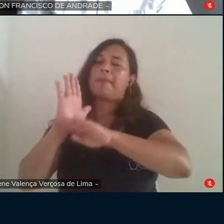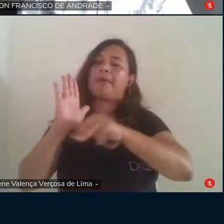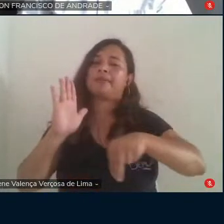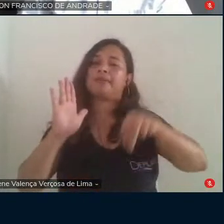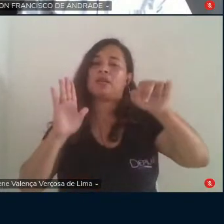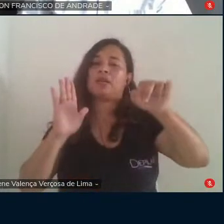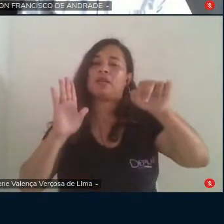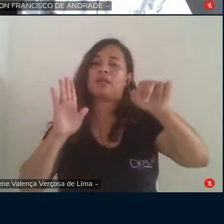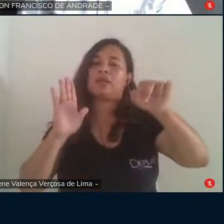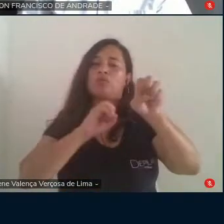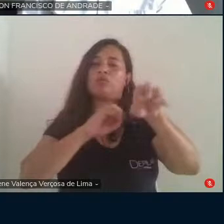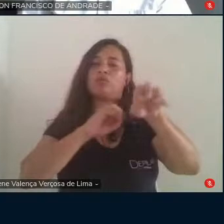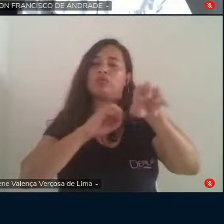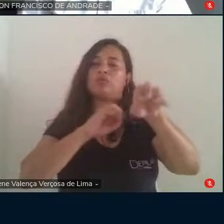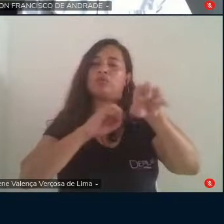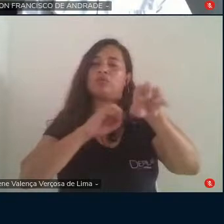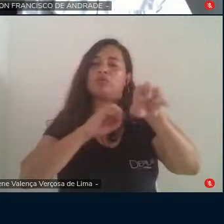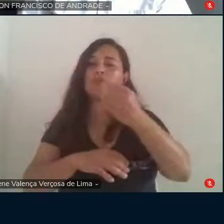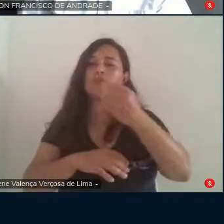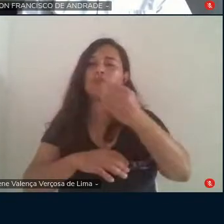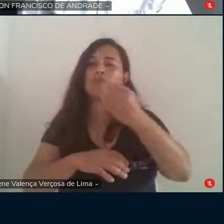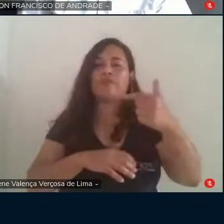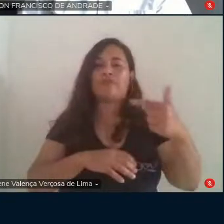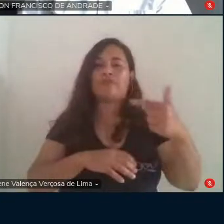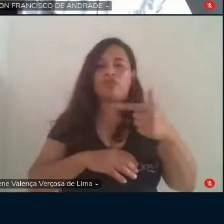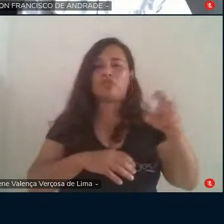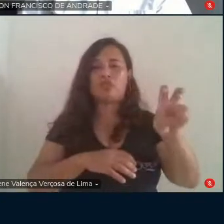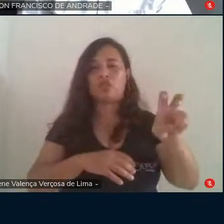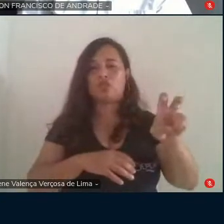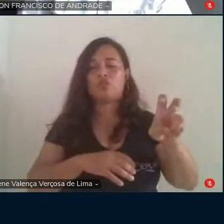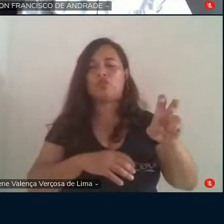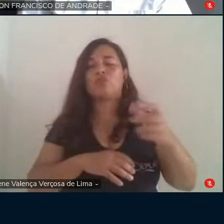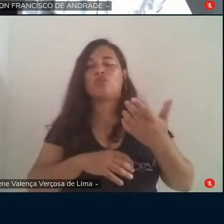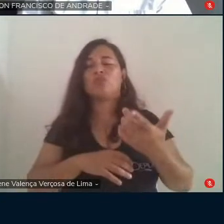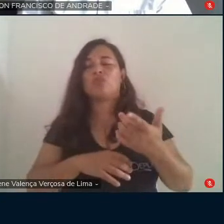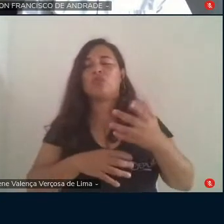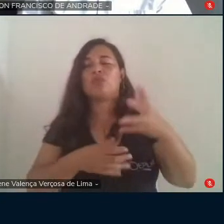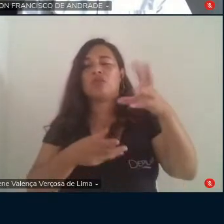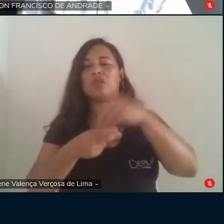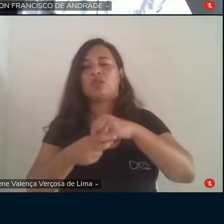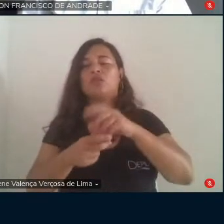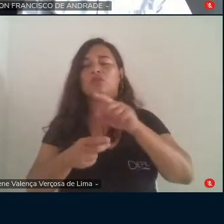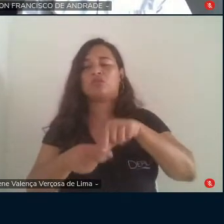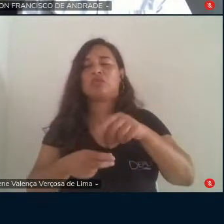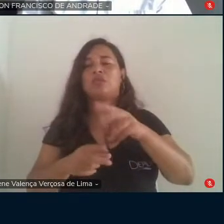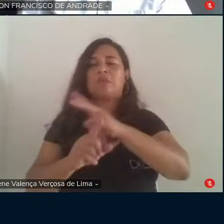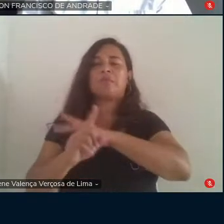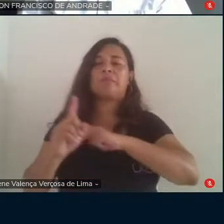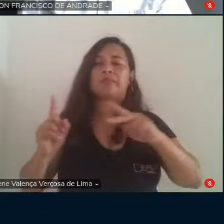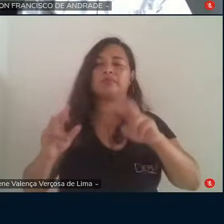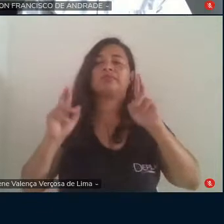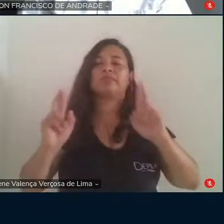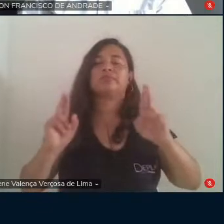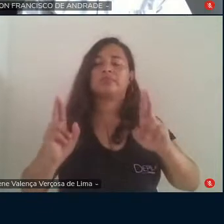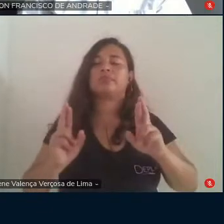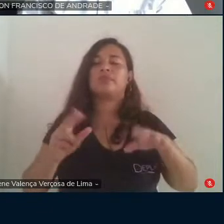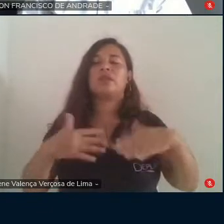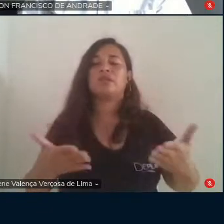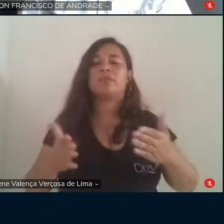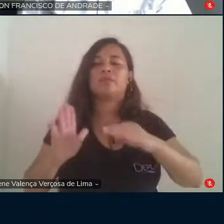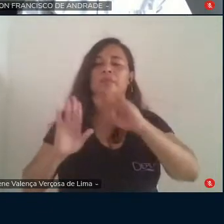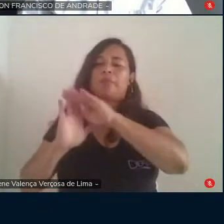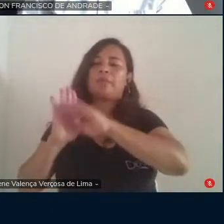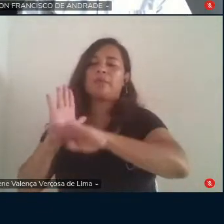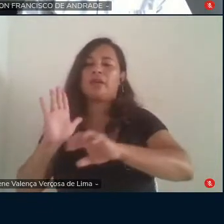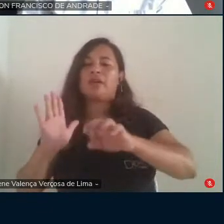-2034 está dentro dessa perspectiva esperançosa. E os planos estaduais de educação, o Plano